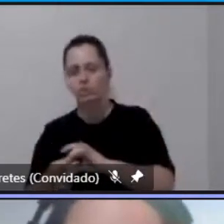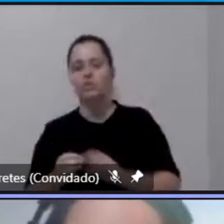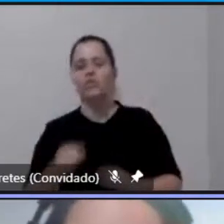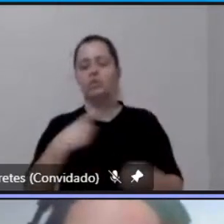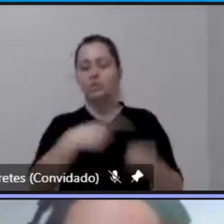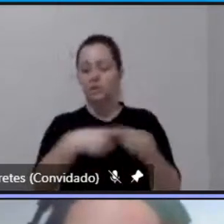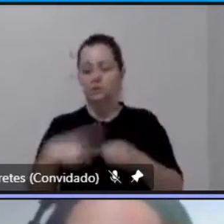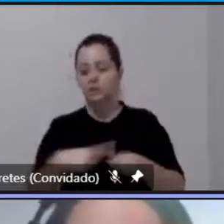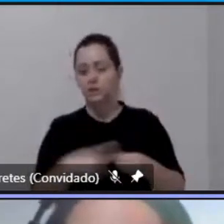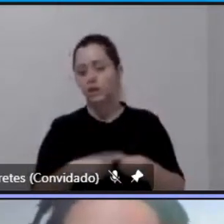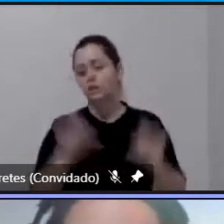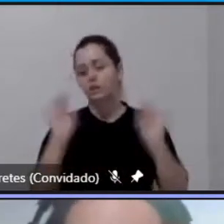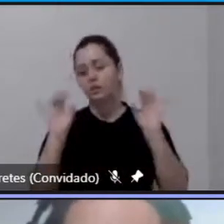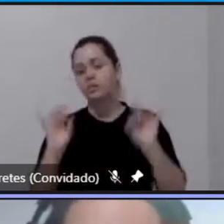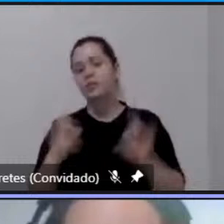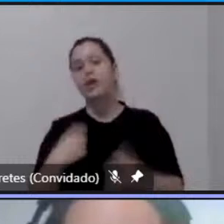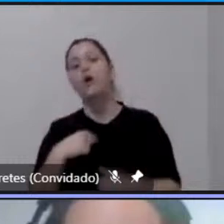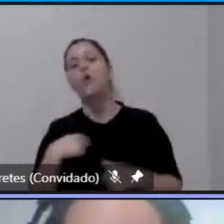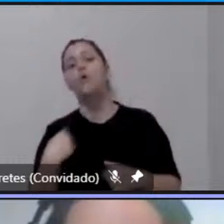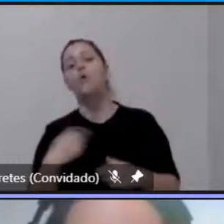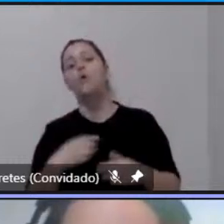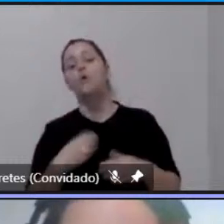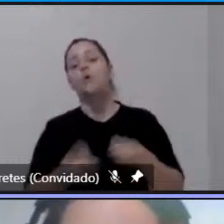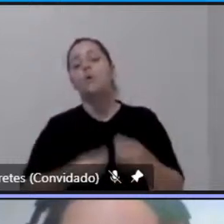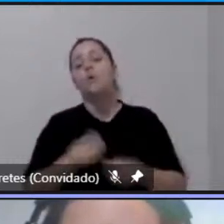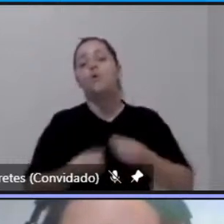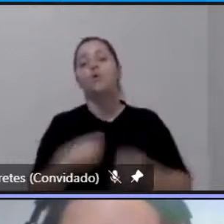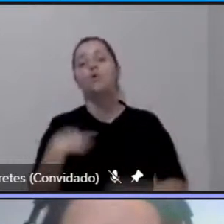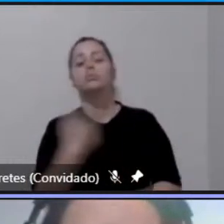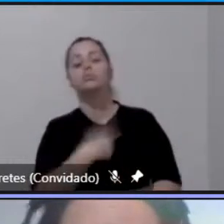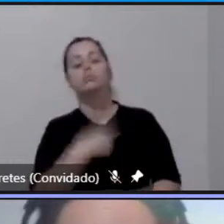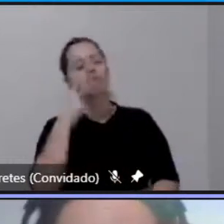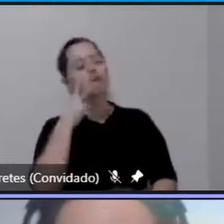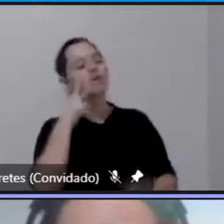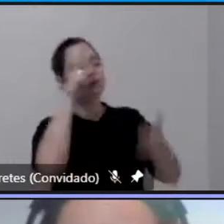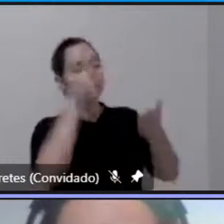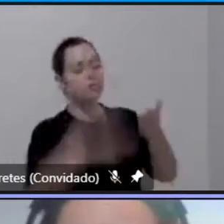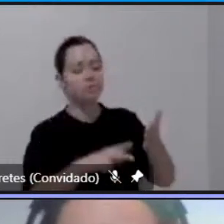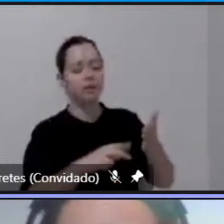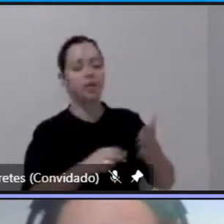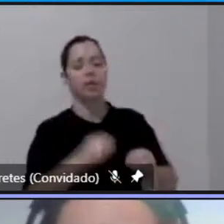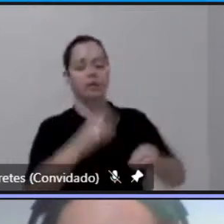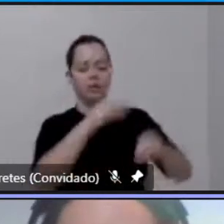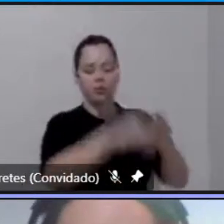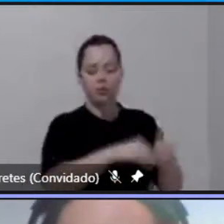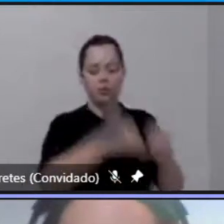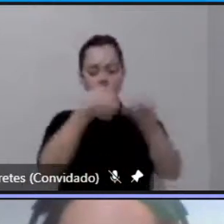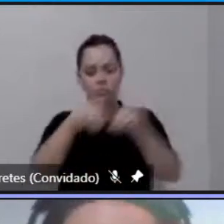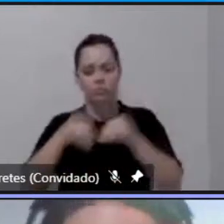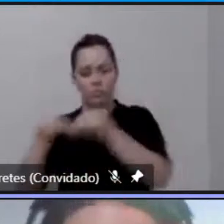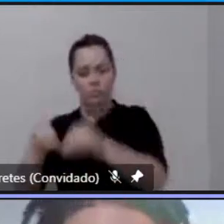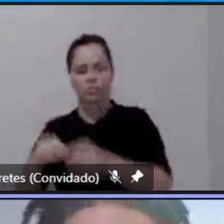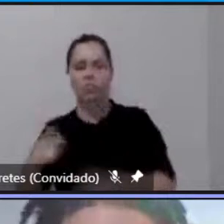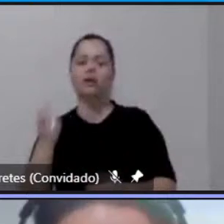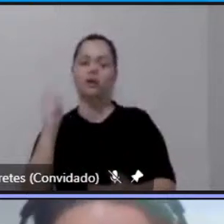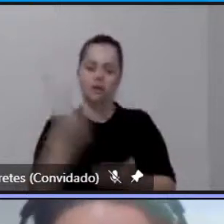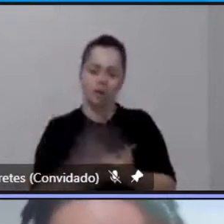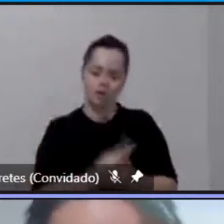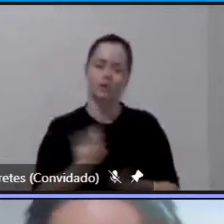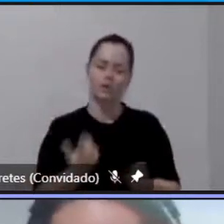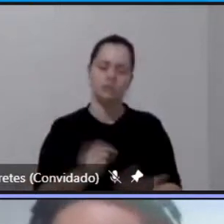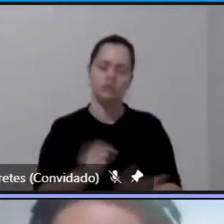a gente visualiza esse tipo de deslocamento que ocorre pode passar Daniel